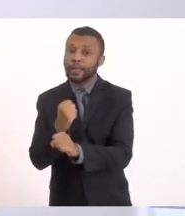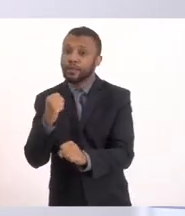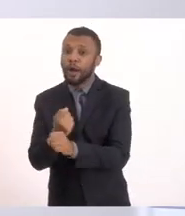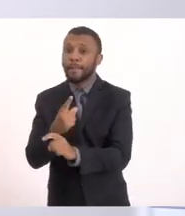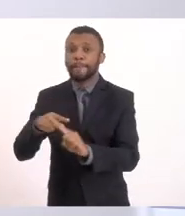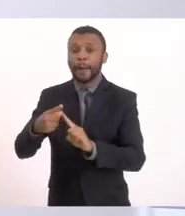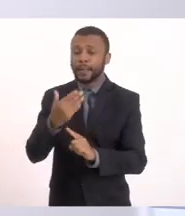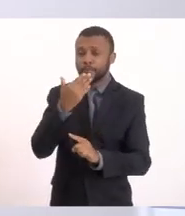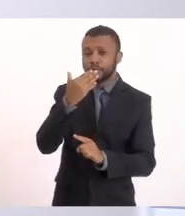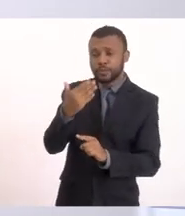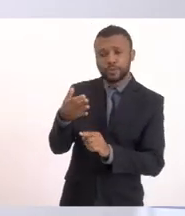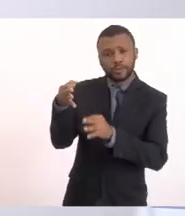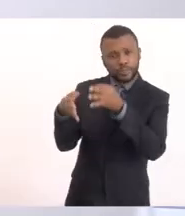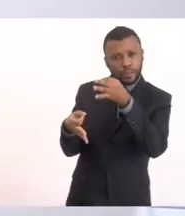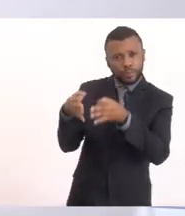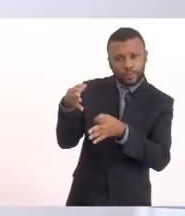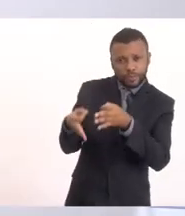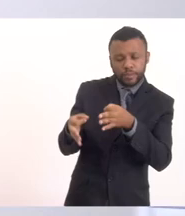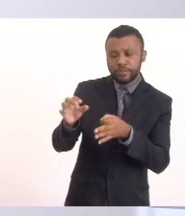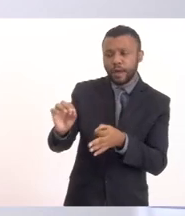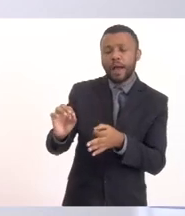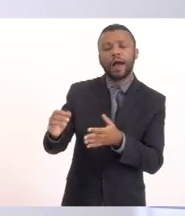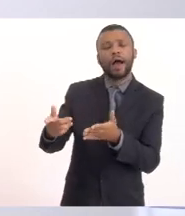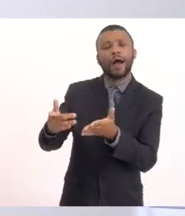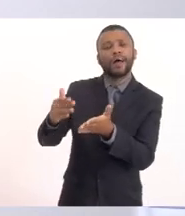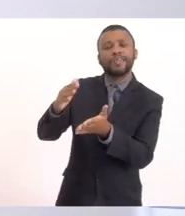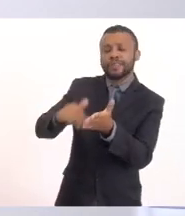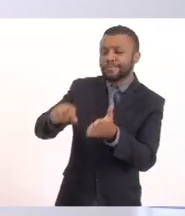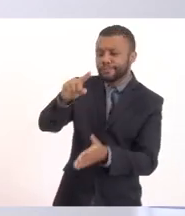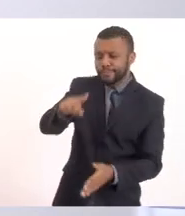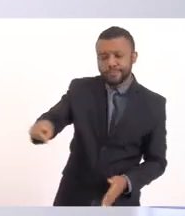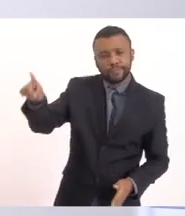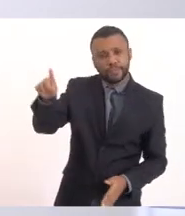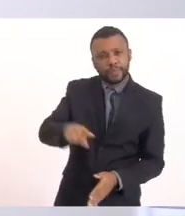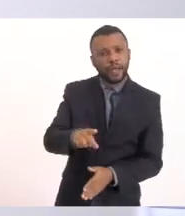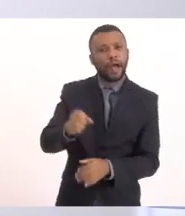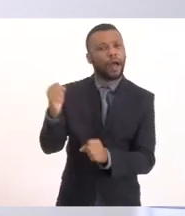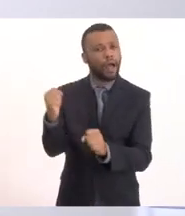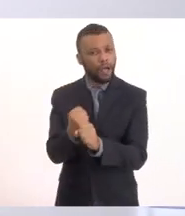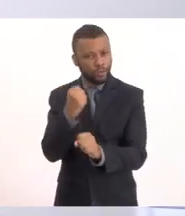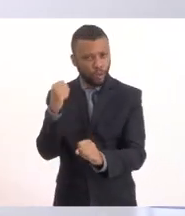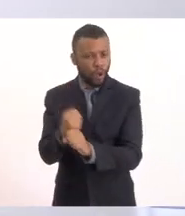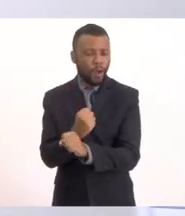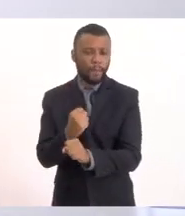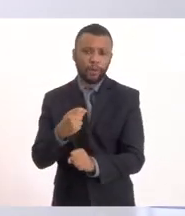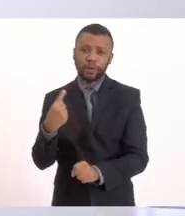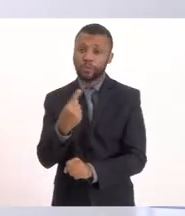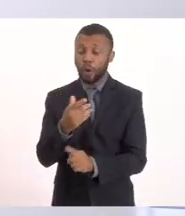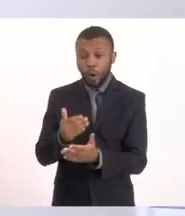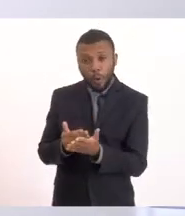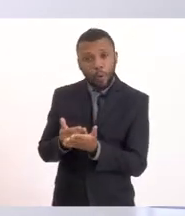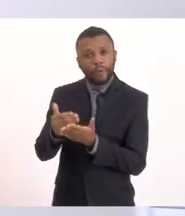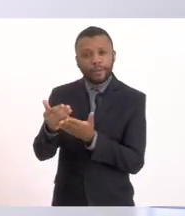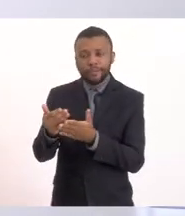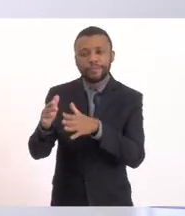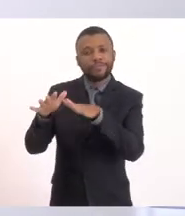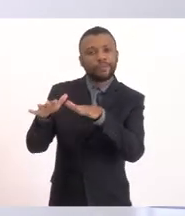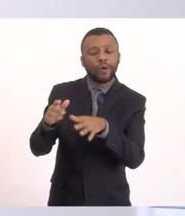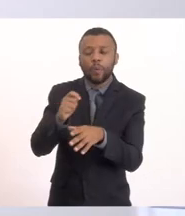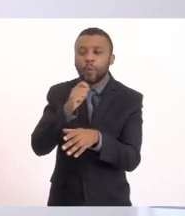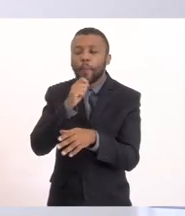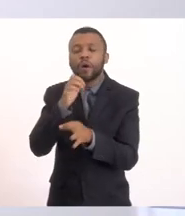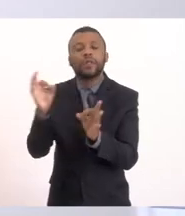de retirada de canteiros de obras e de tudo que tinha sido feito ali, o que foi iniciado ficou sem a sua